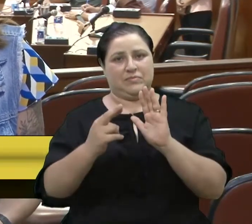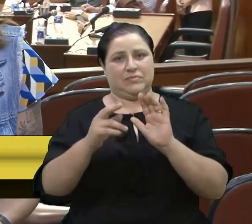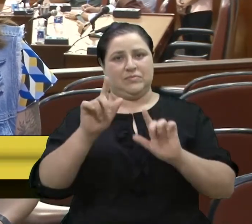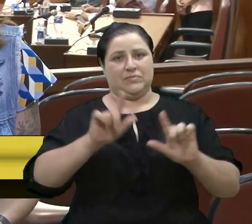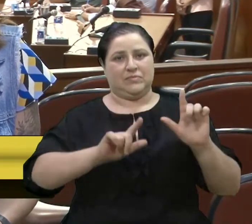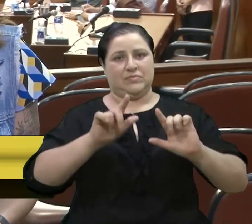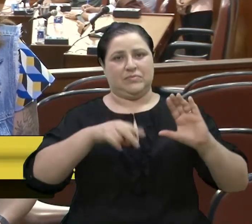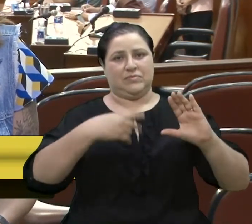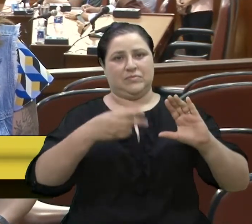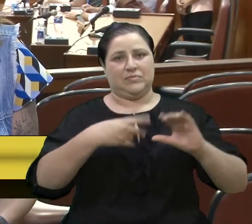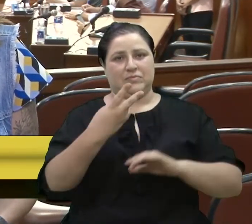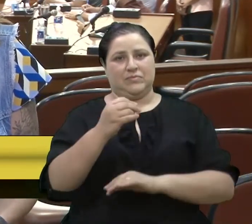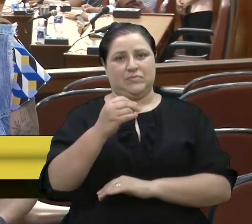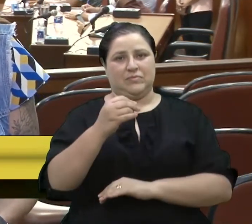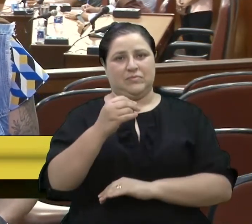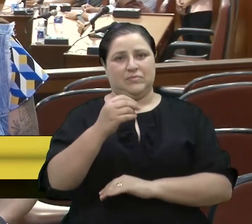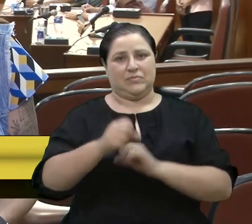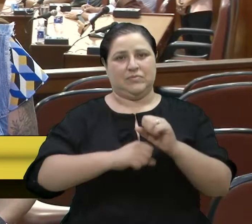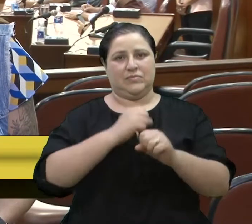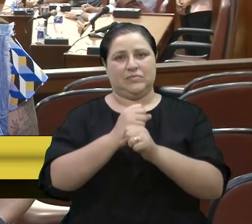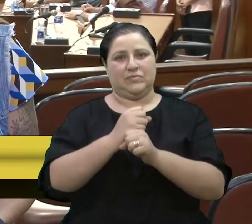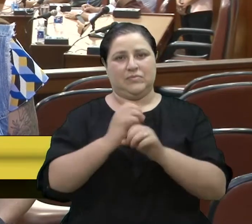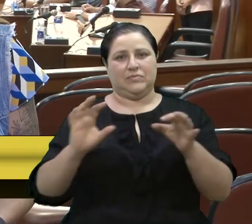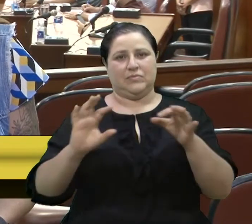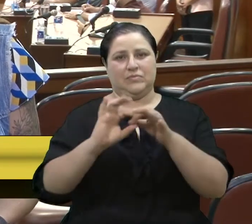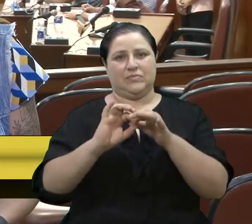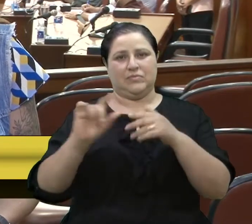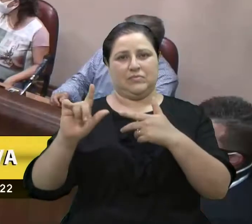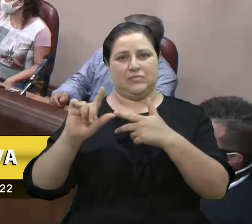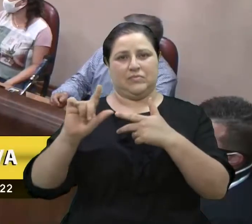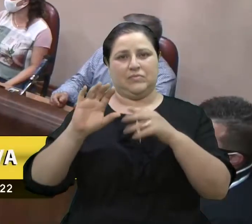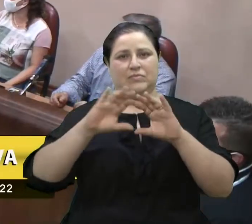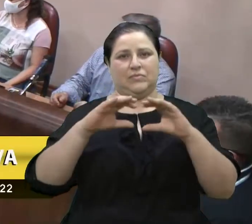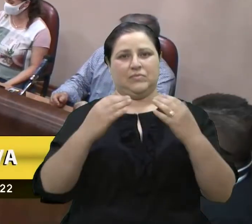Câmara há 20 anos ligando o Legislativo à comunidade.